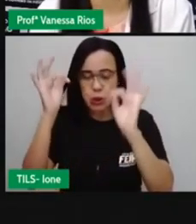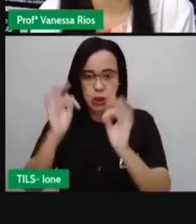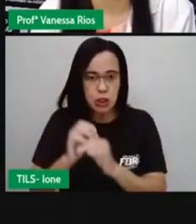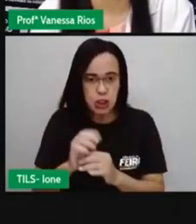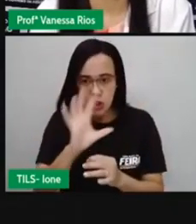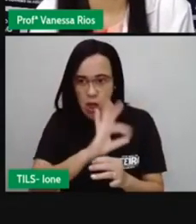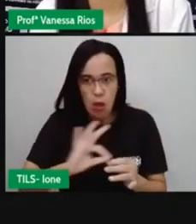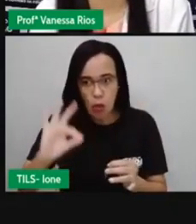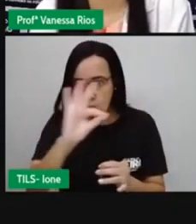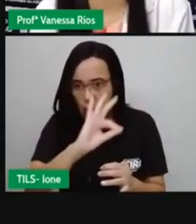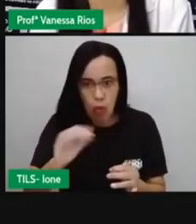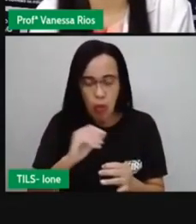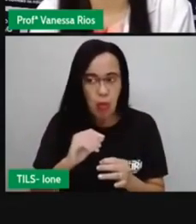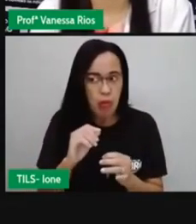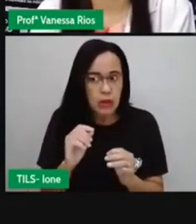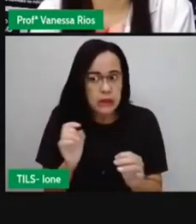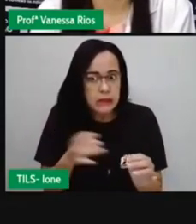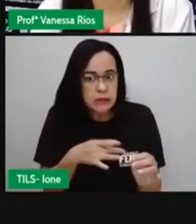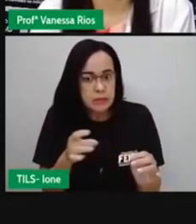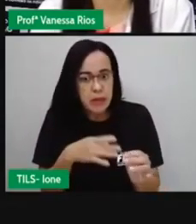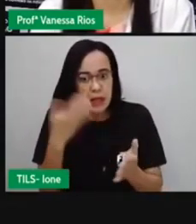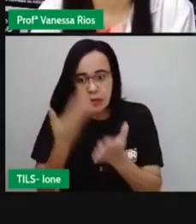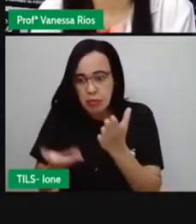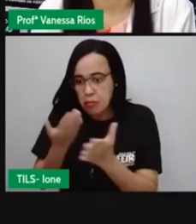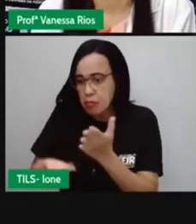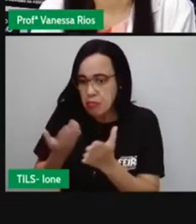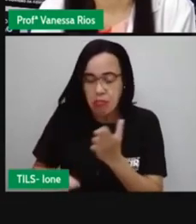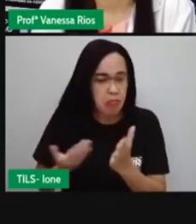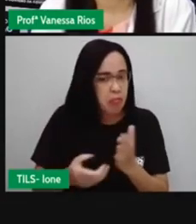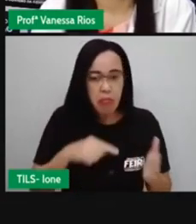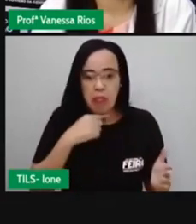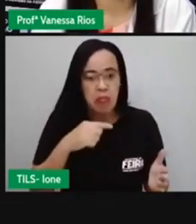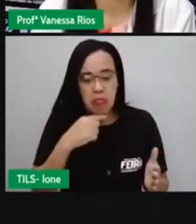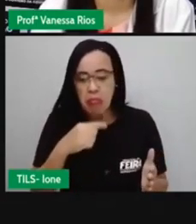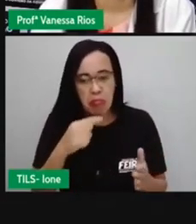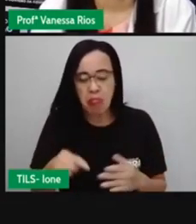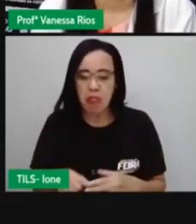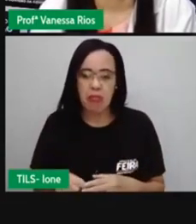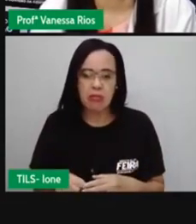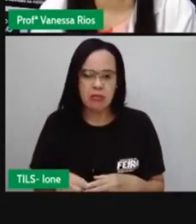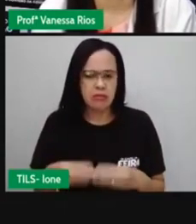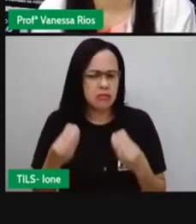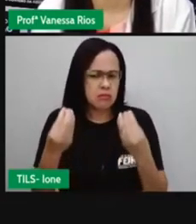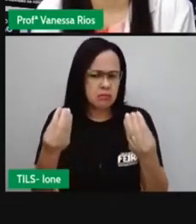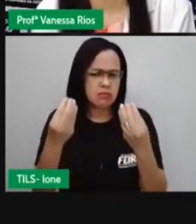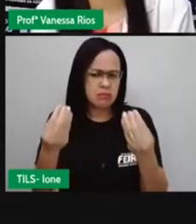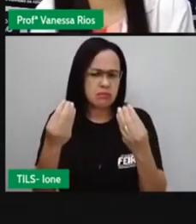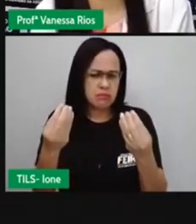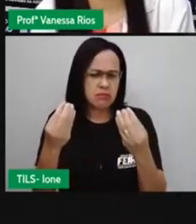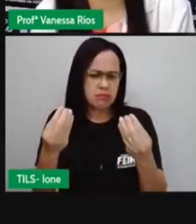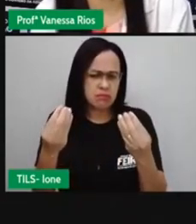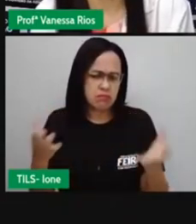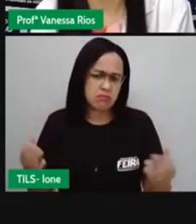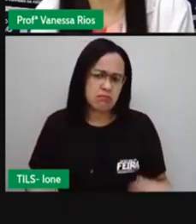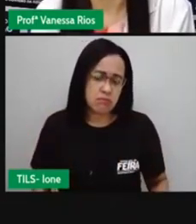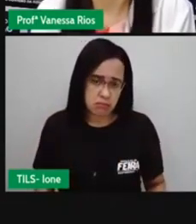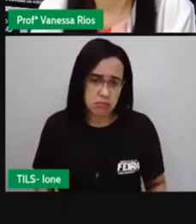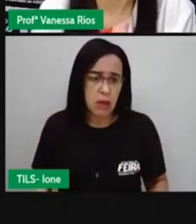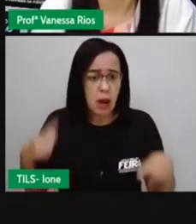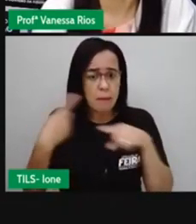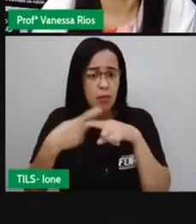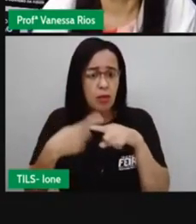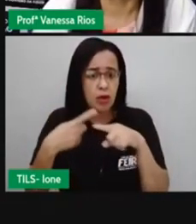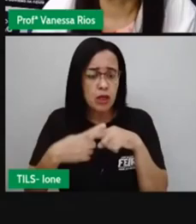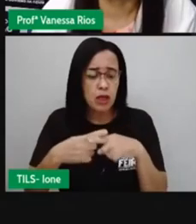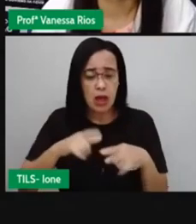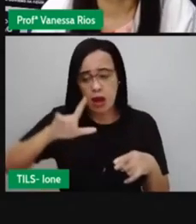Isso demonstra aí, através disso, né? Através dessas palavras. O medo desse entrevistado. E pode